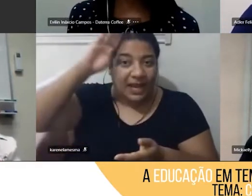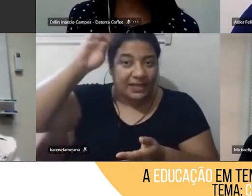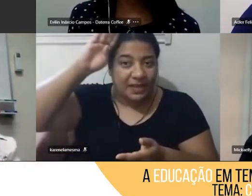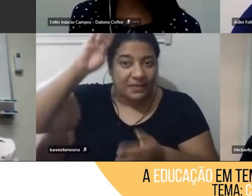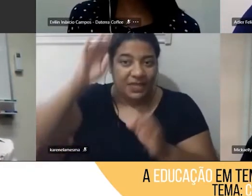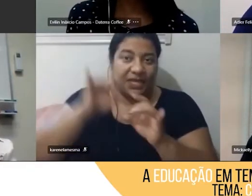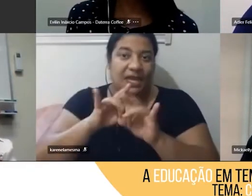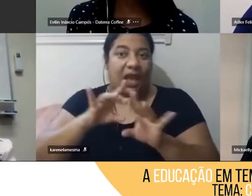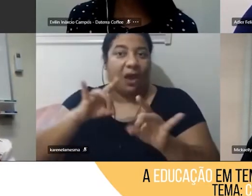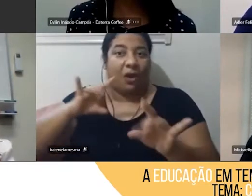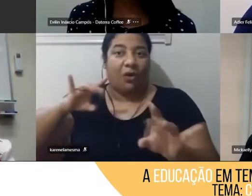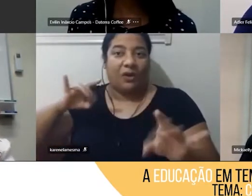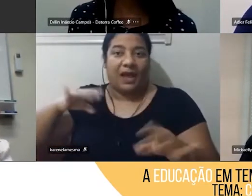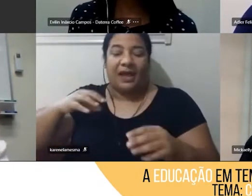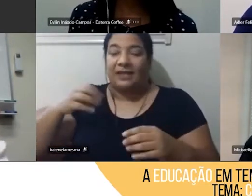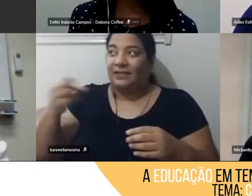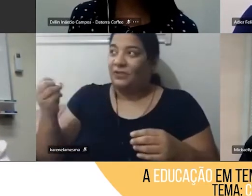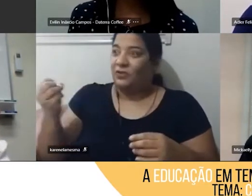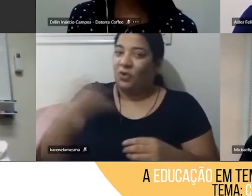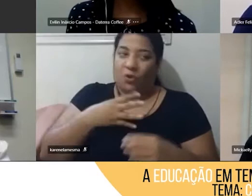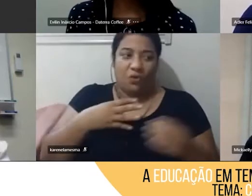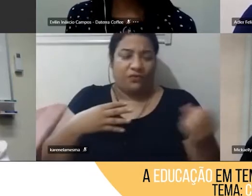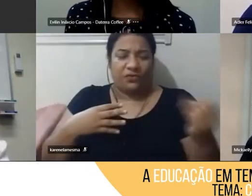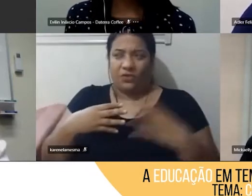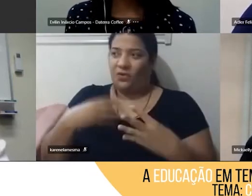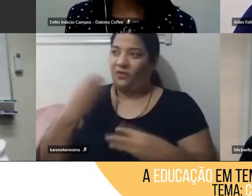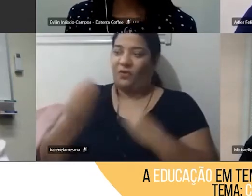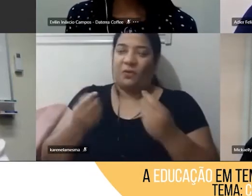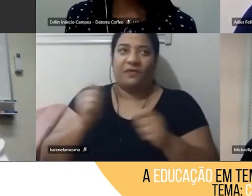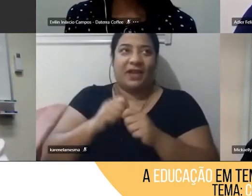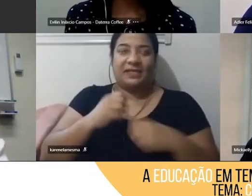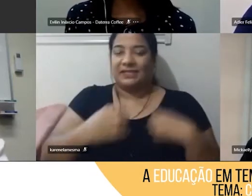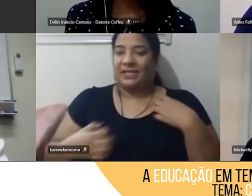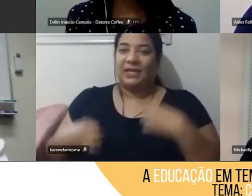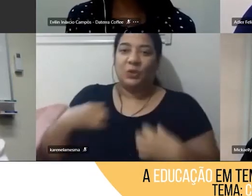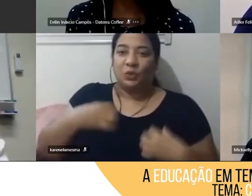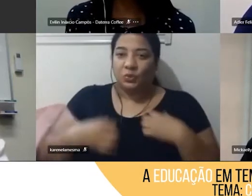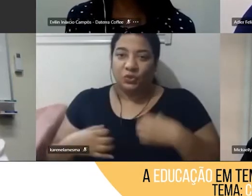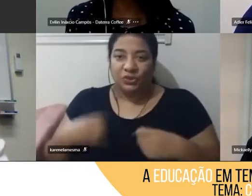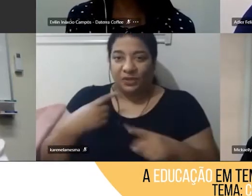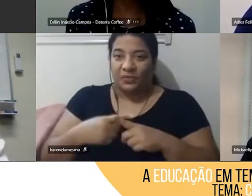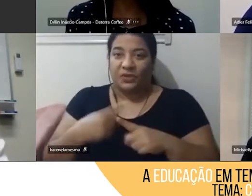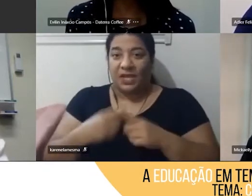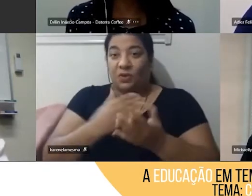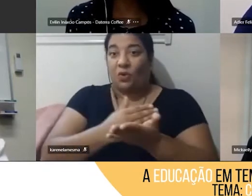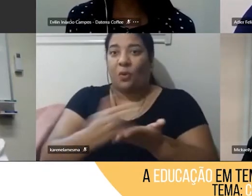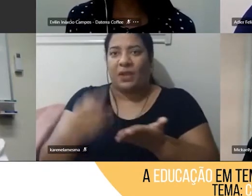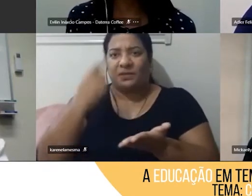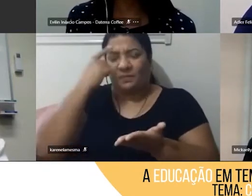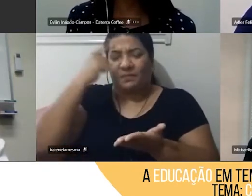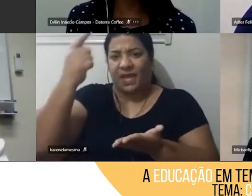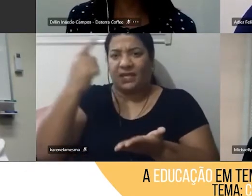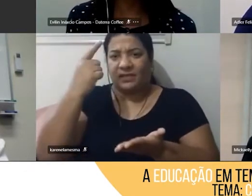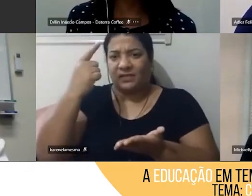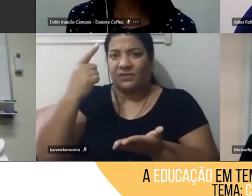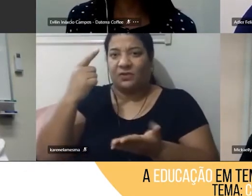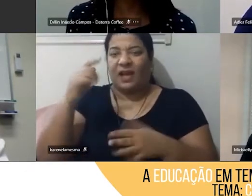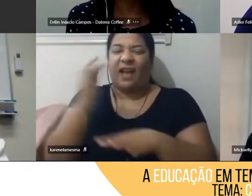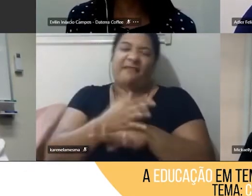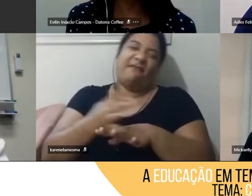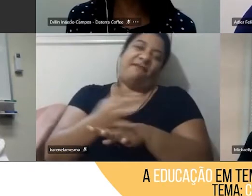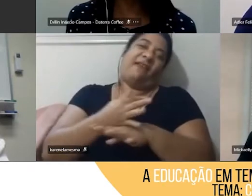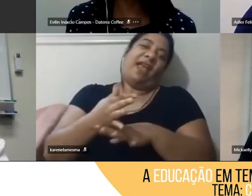novidade para a gente, né, a gente ficou naquela angústia porque no começo estava todo mundo pensando que eram umas férias, né, tinha